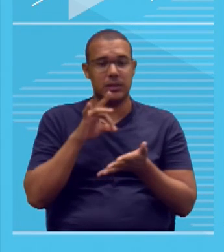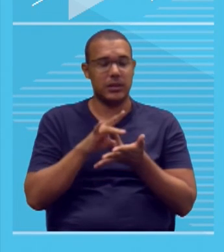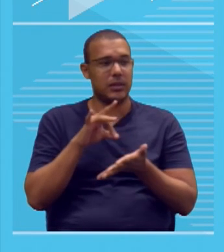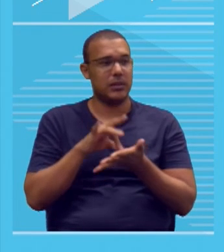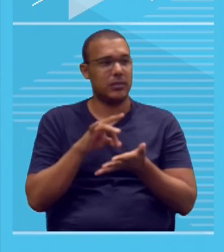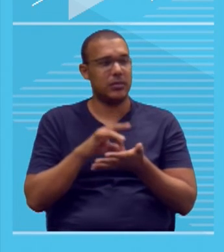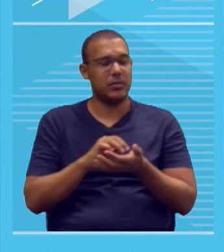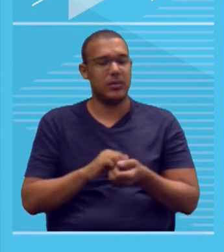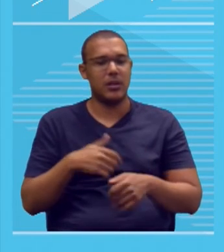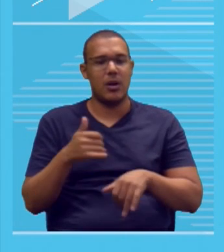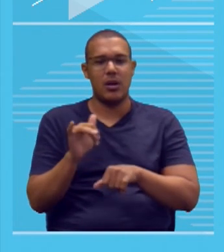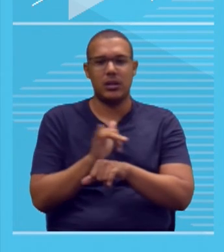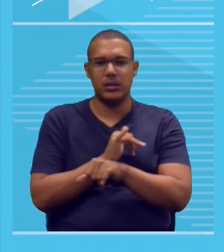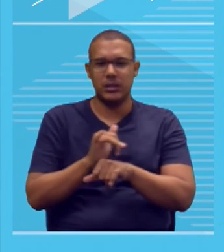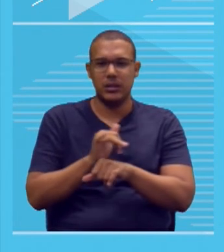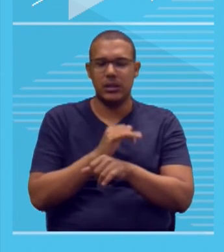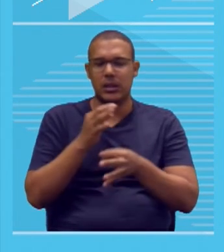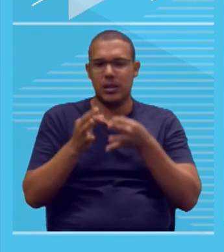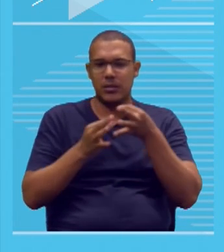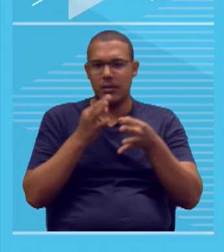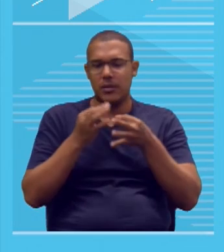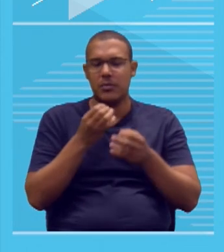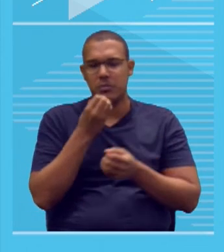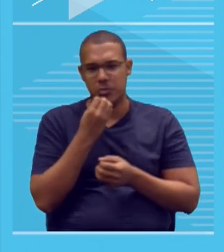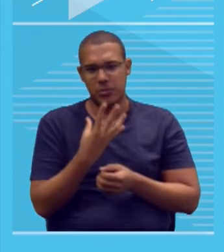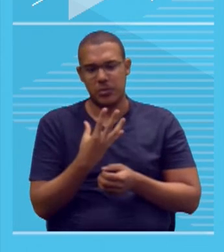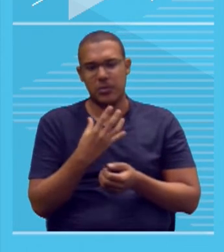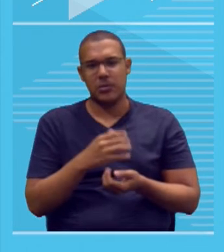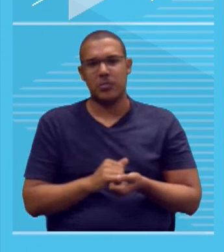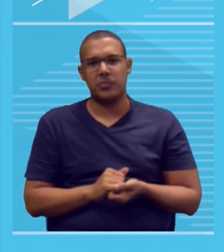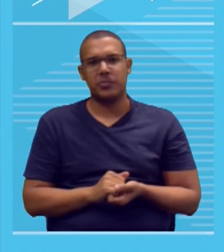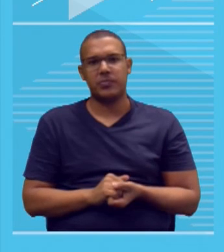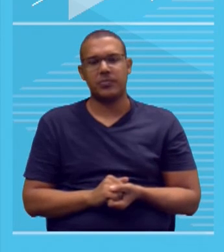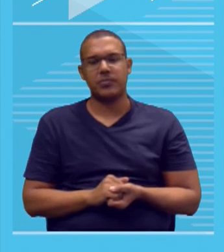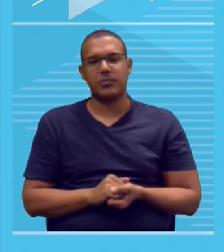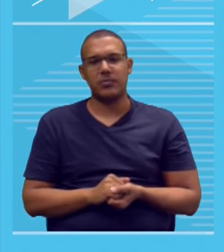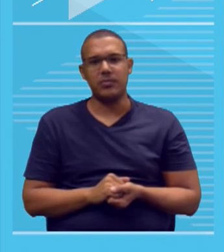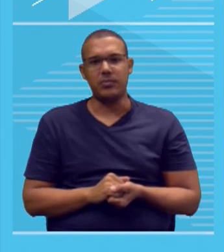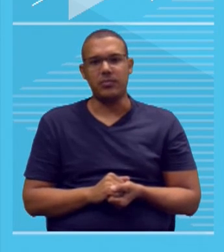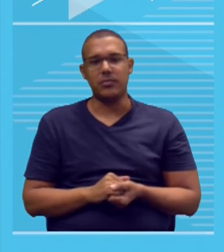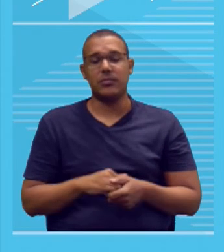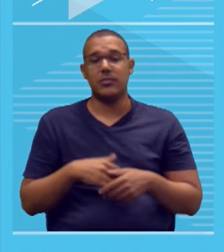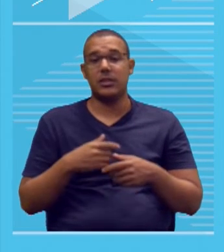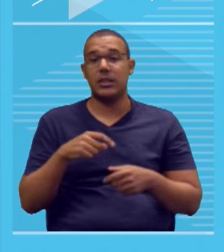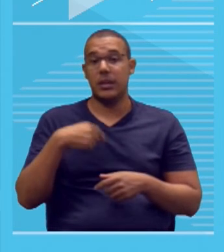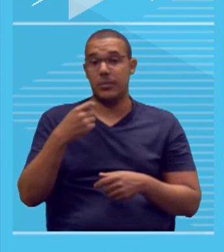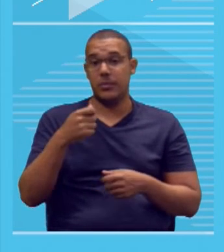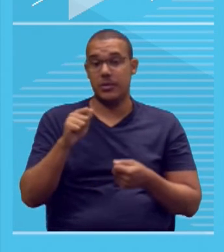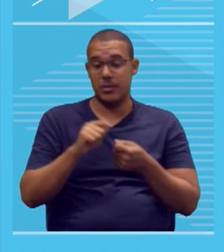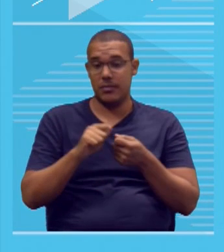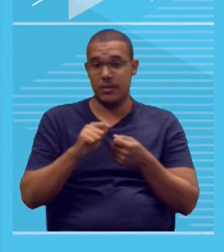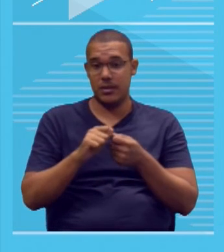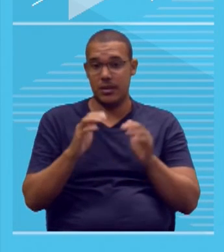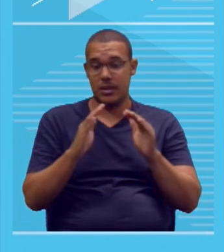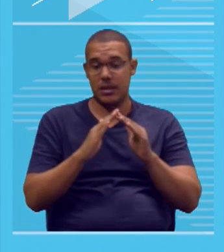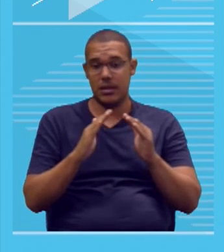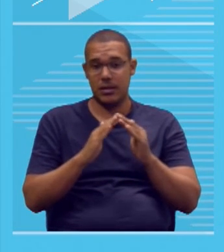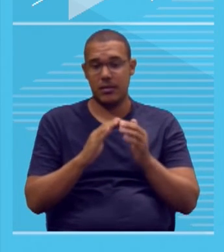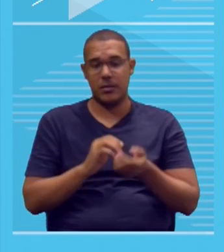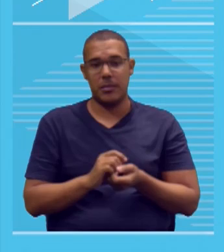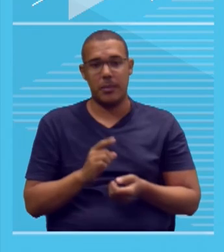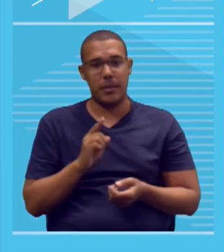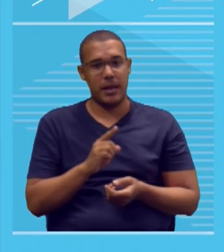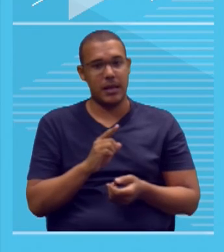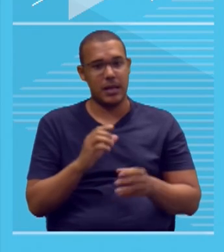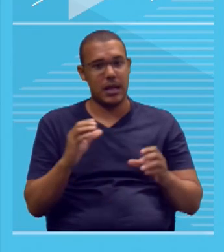estratégias argumentativas bem diversificadas. Aí, gente, vocês vão fazer esse exercício em casa. Tem essa conclusão,